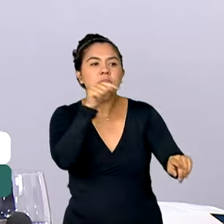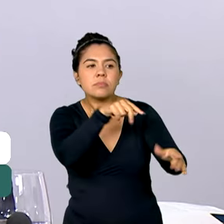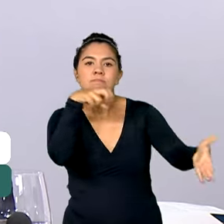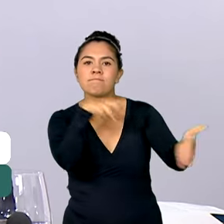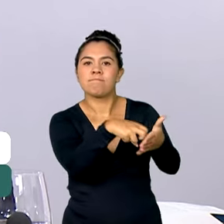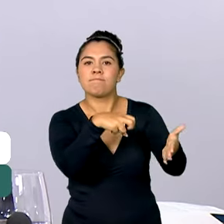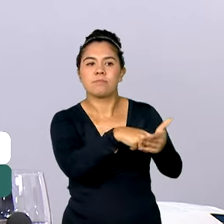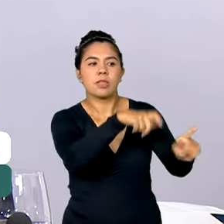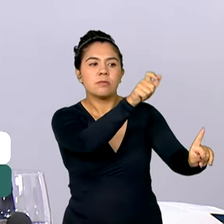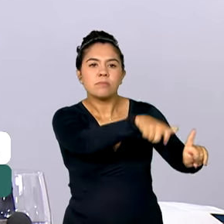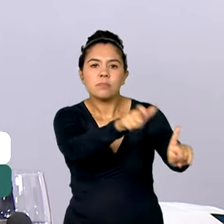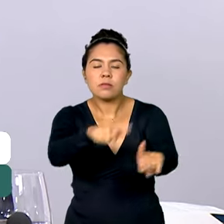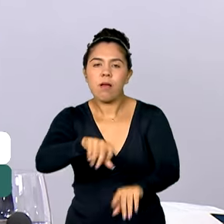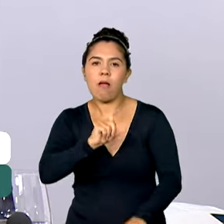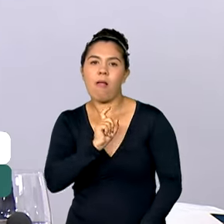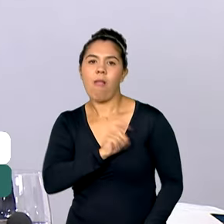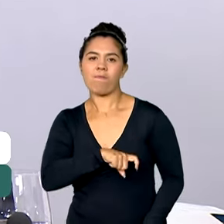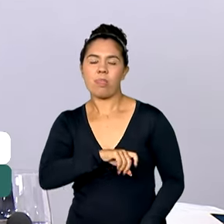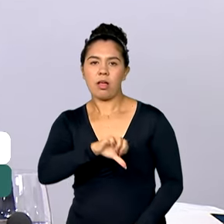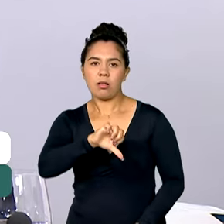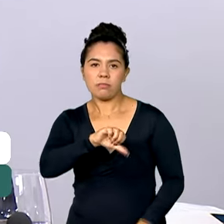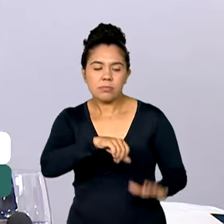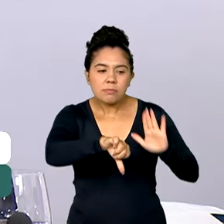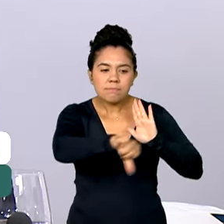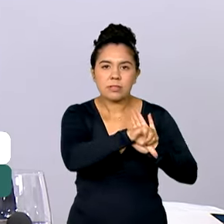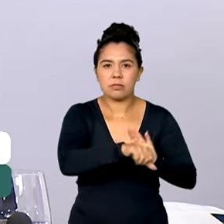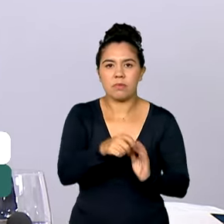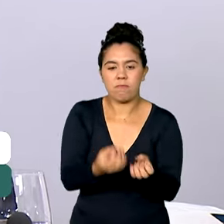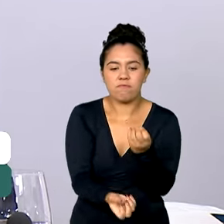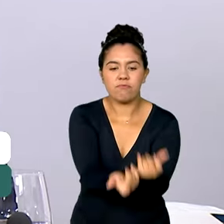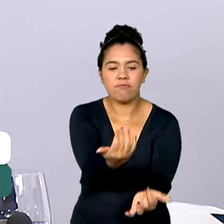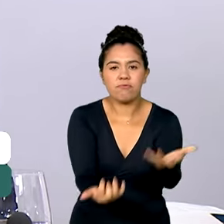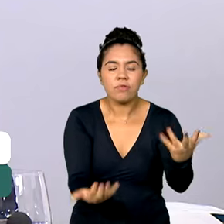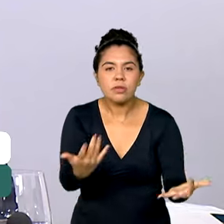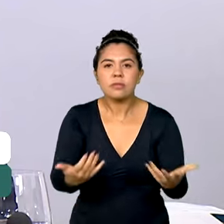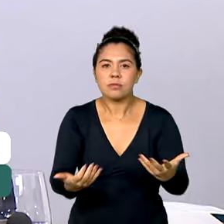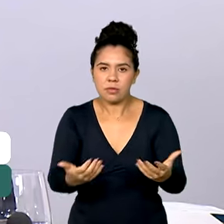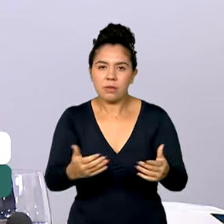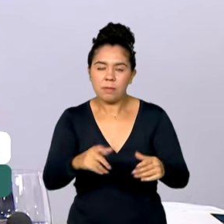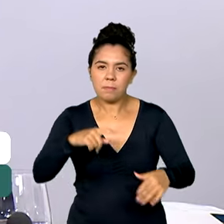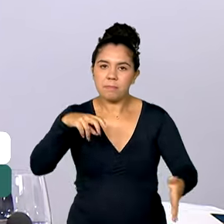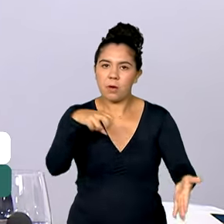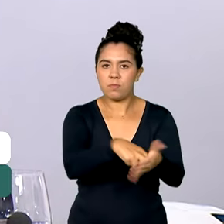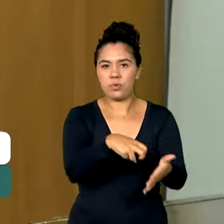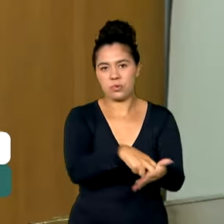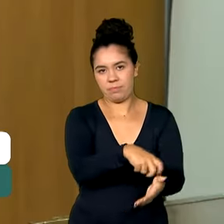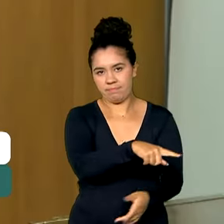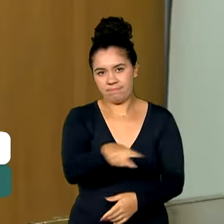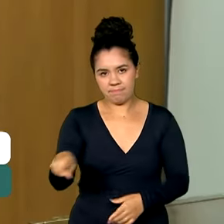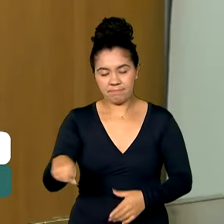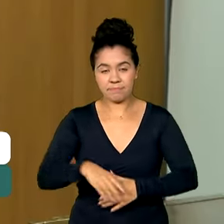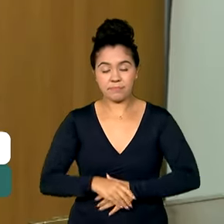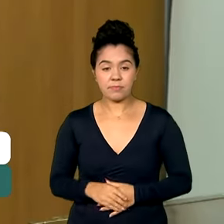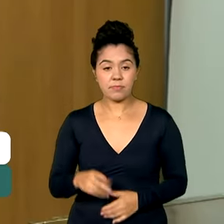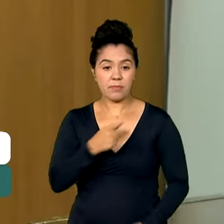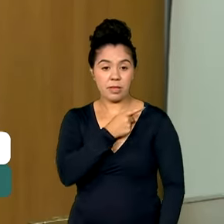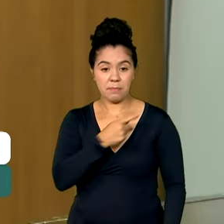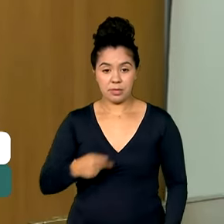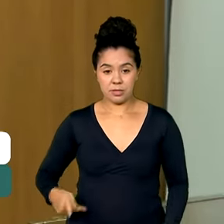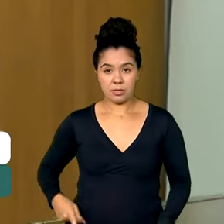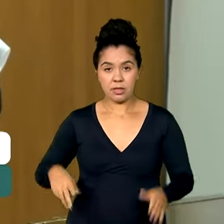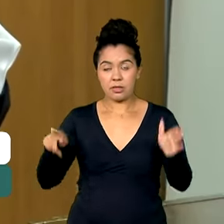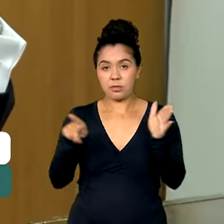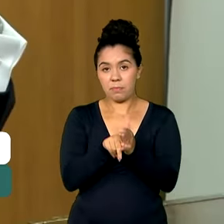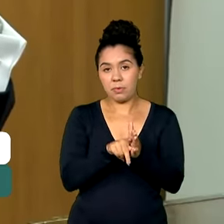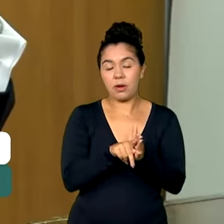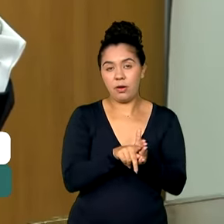tantos inquéritos quanto sejam necessários serem instaurados para poder punir essas pessoas. Para o presidente da Câmara,